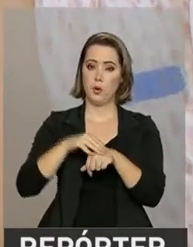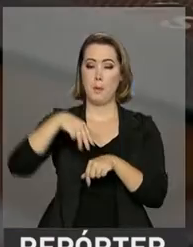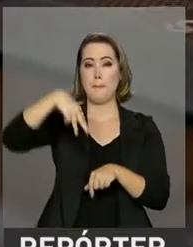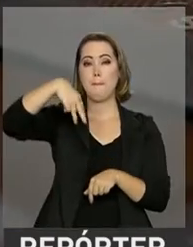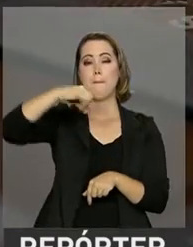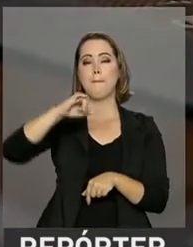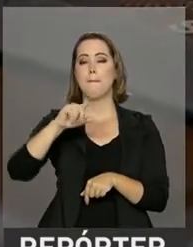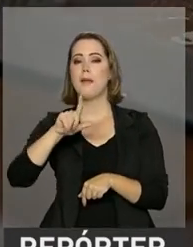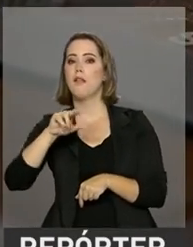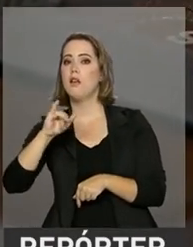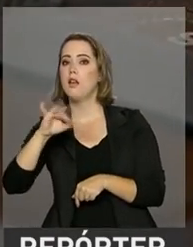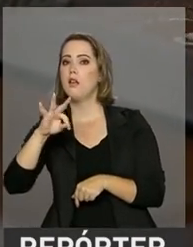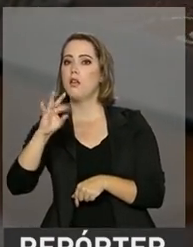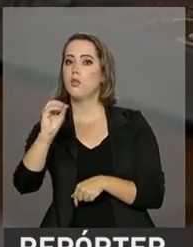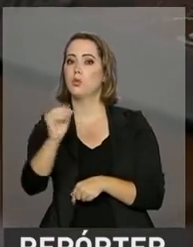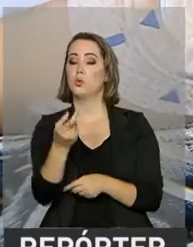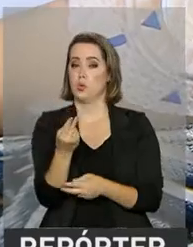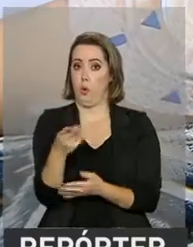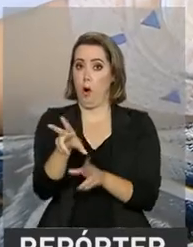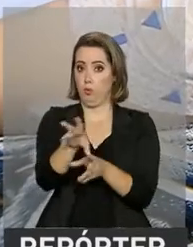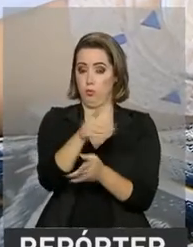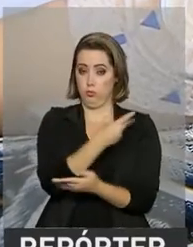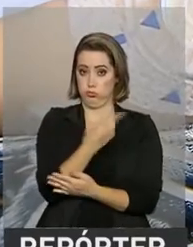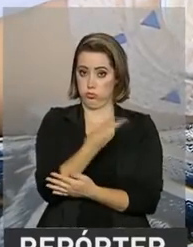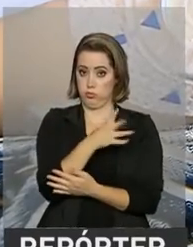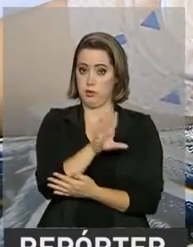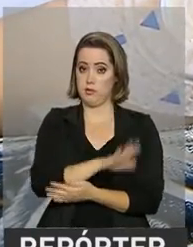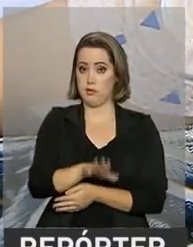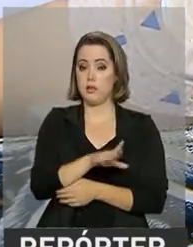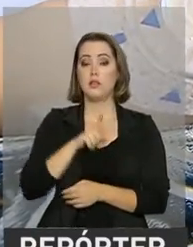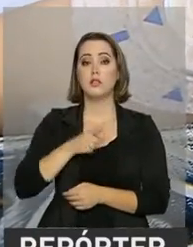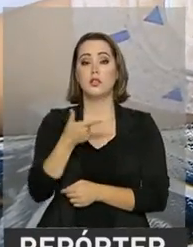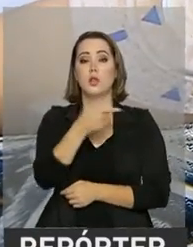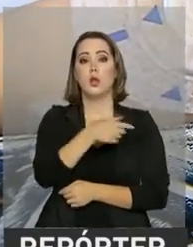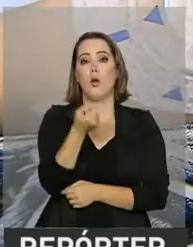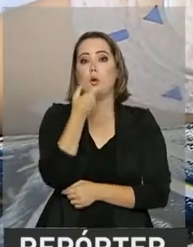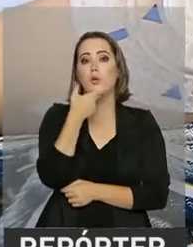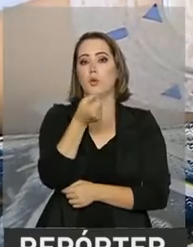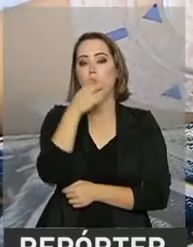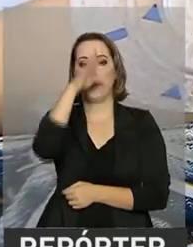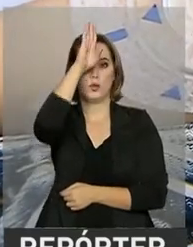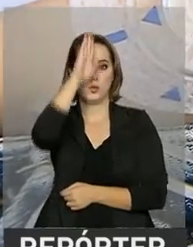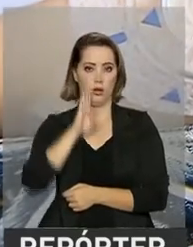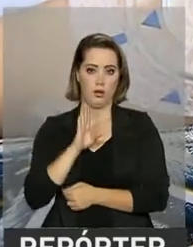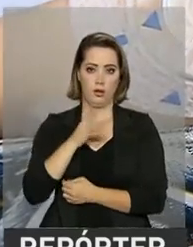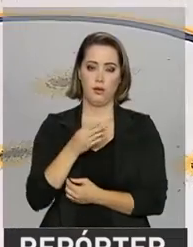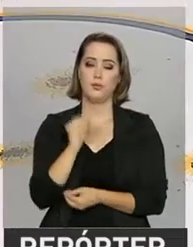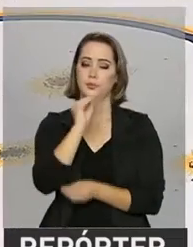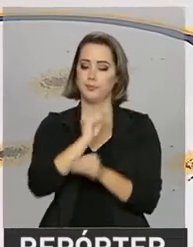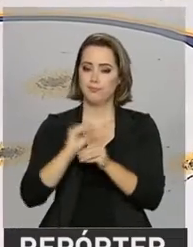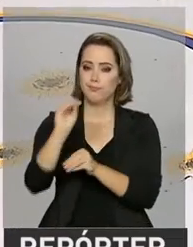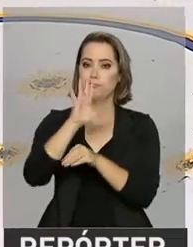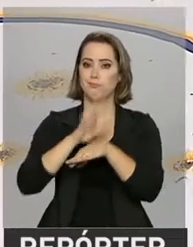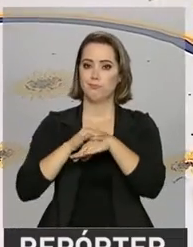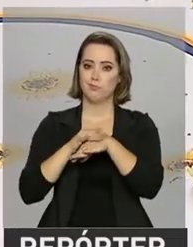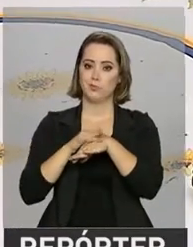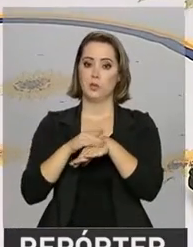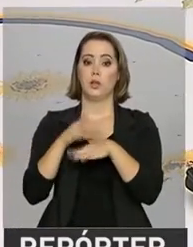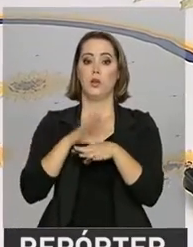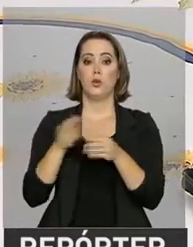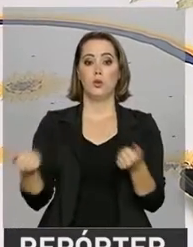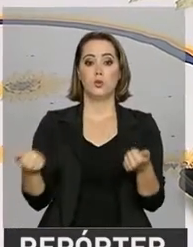tipo 1, igual a dos filhos, vão contar com outro medicamento de graça para tratar a doença. É que foi